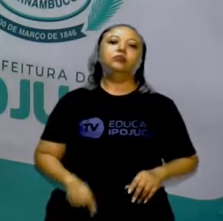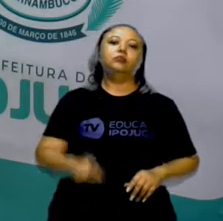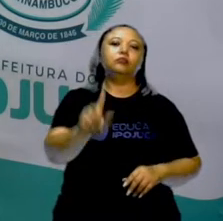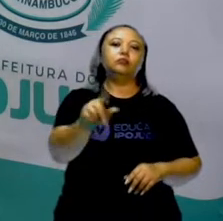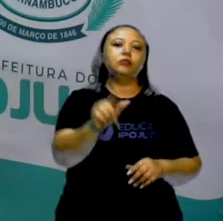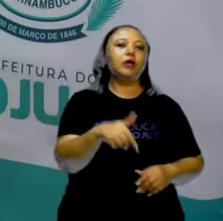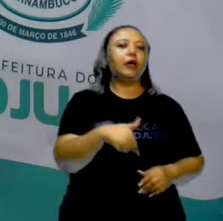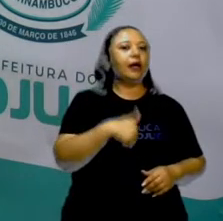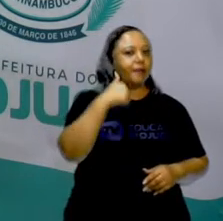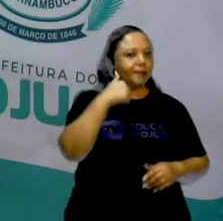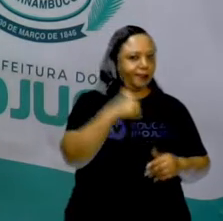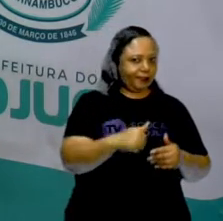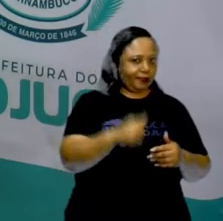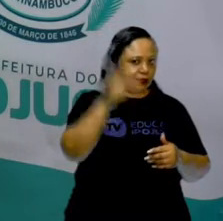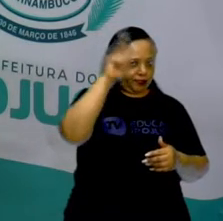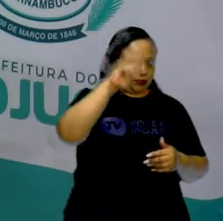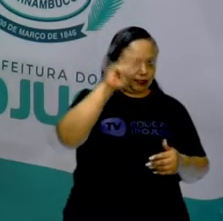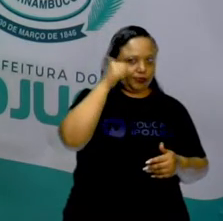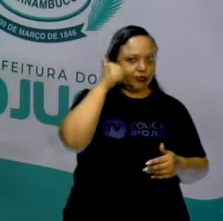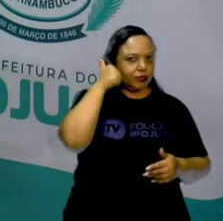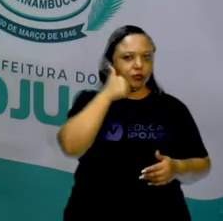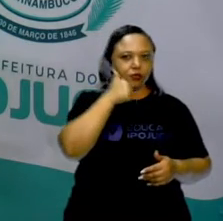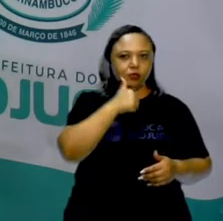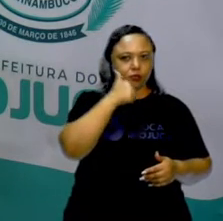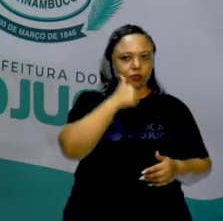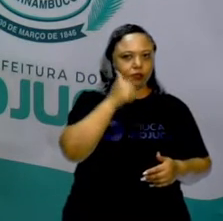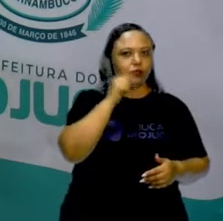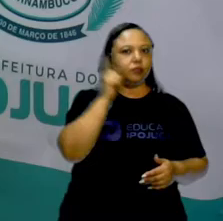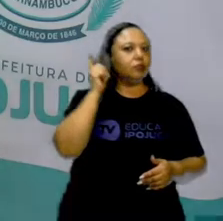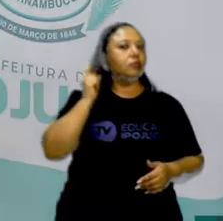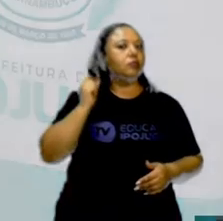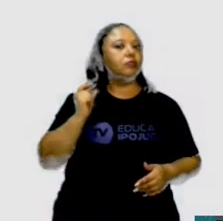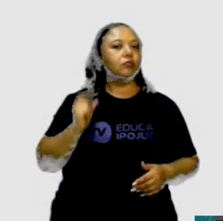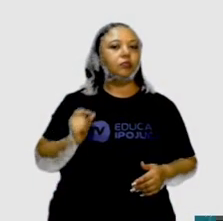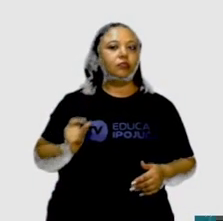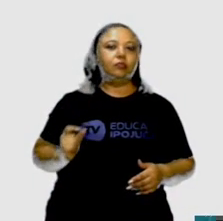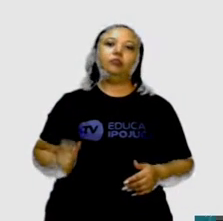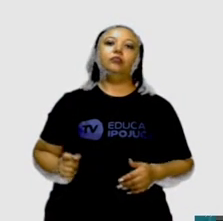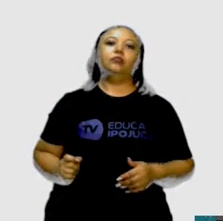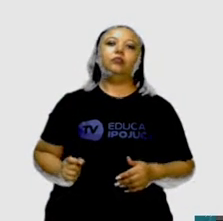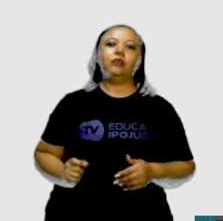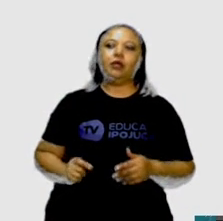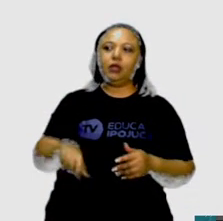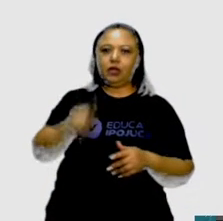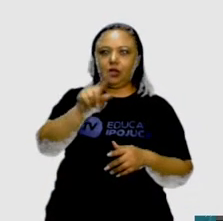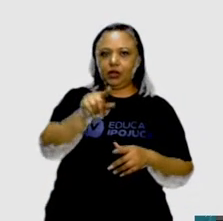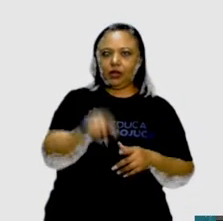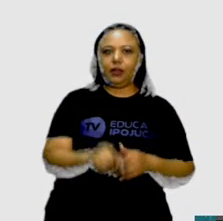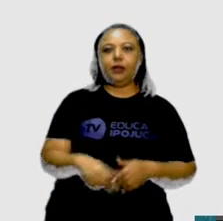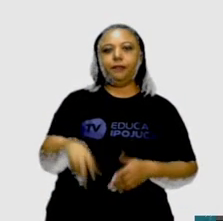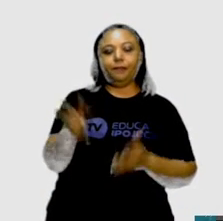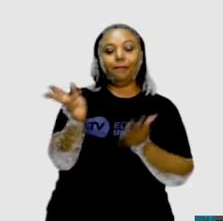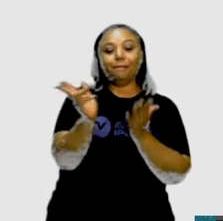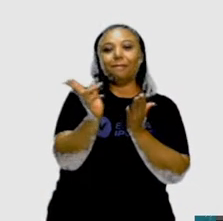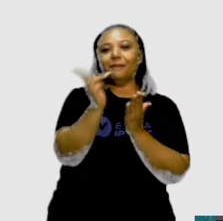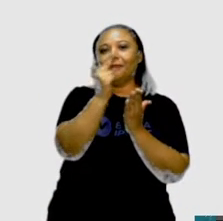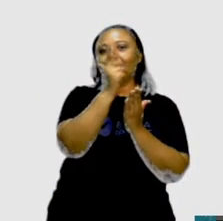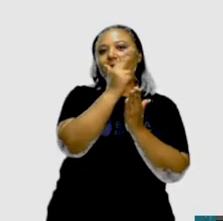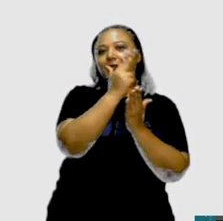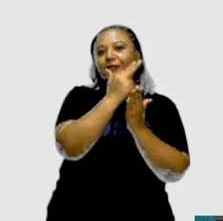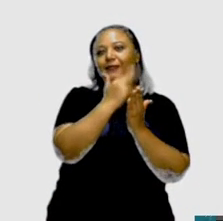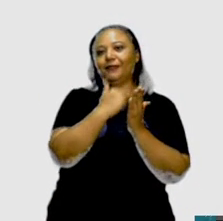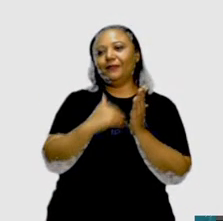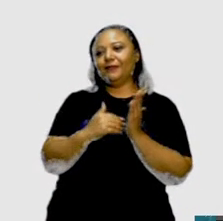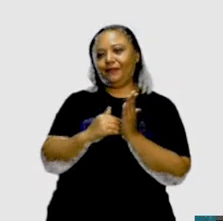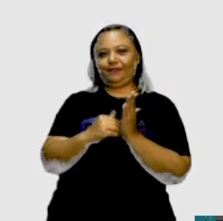que é uma artista brasileira, que se destacou pelas suas pinturas. E essas pinturas foram